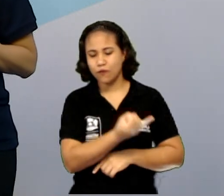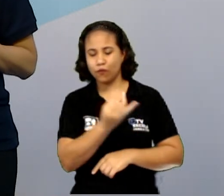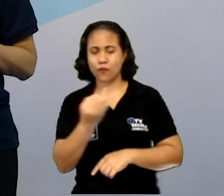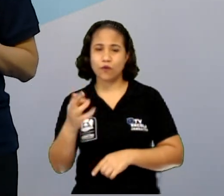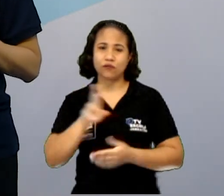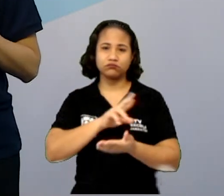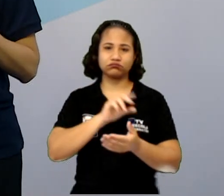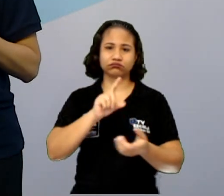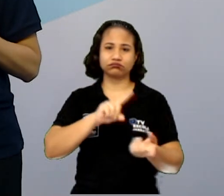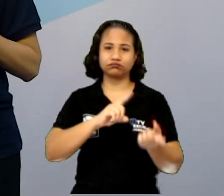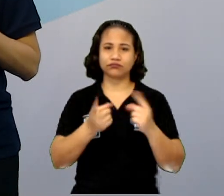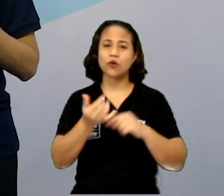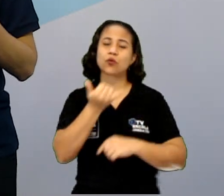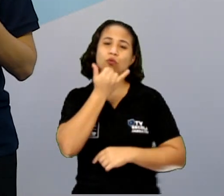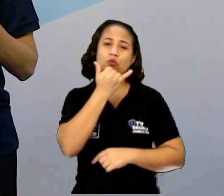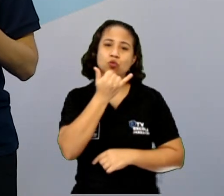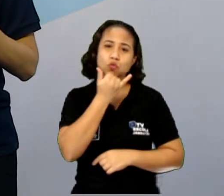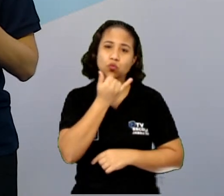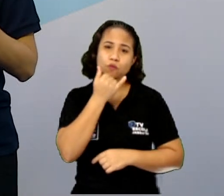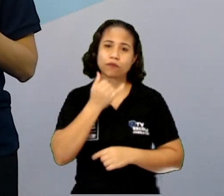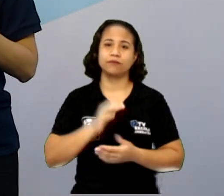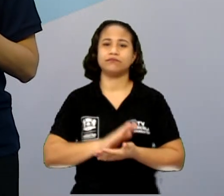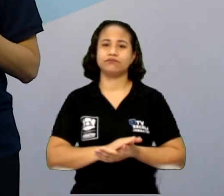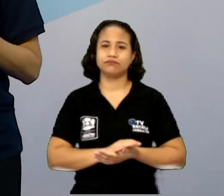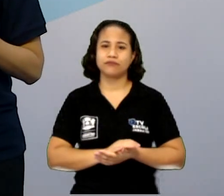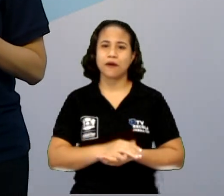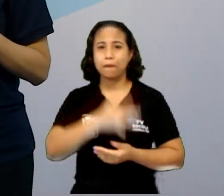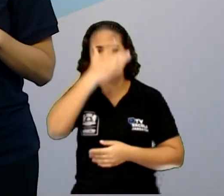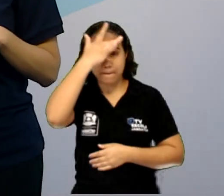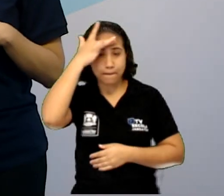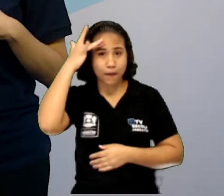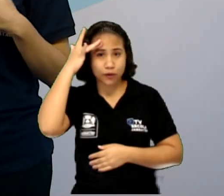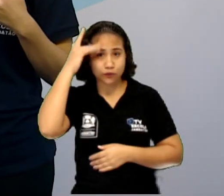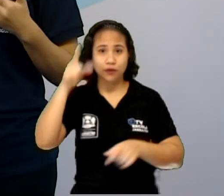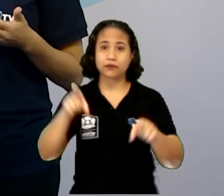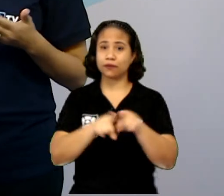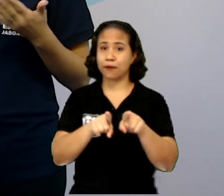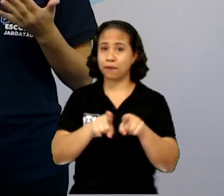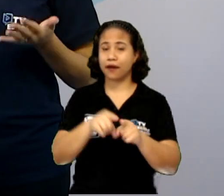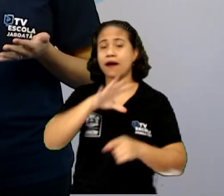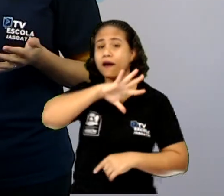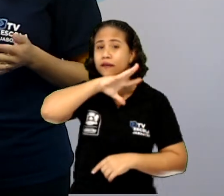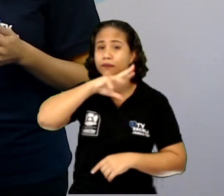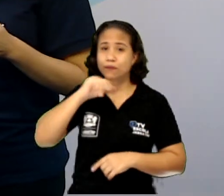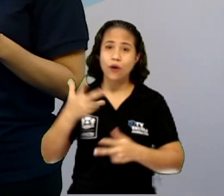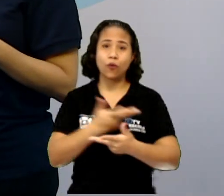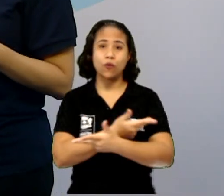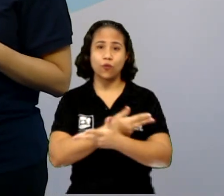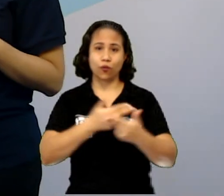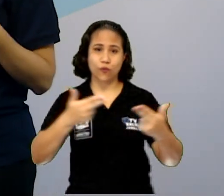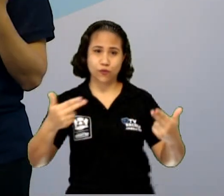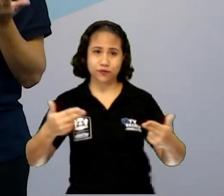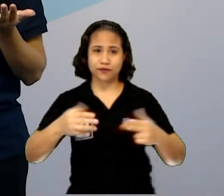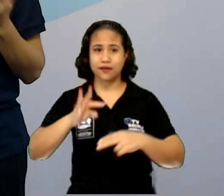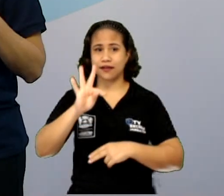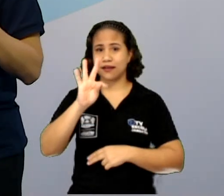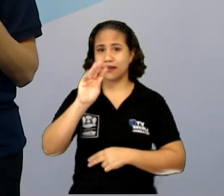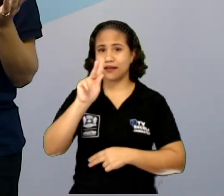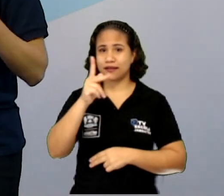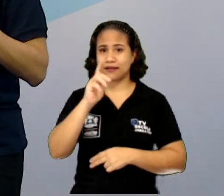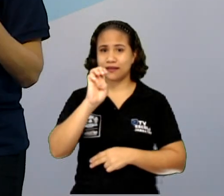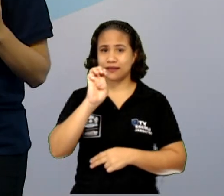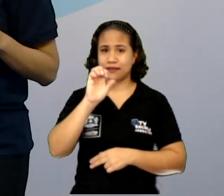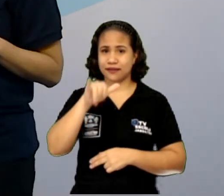plural. Desculpa, ele vai servir tanto para pessoas, quanto para animais e coisas. O they. Então, eles,